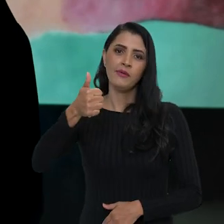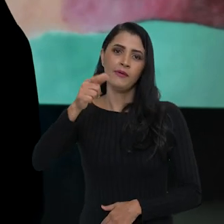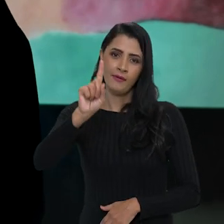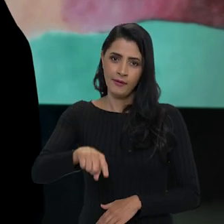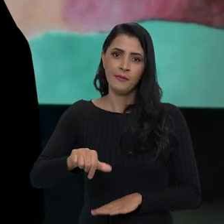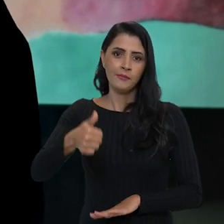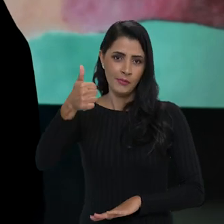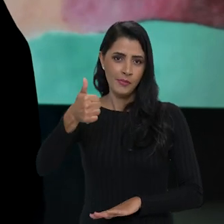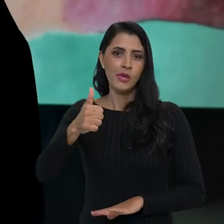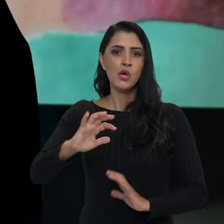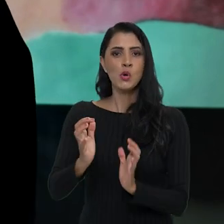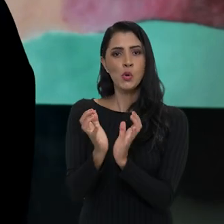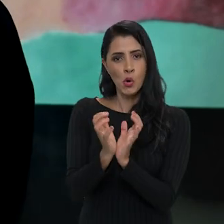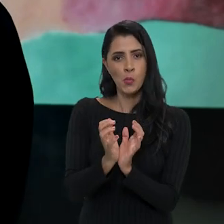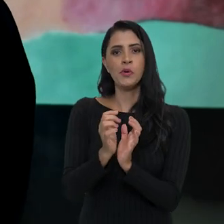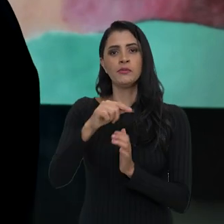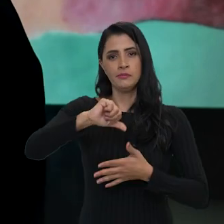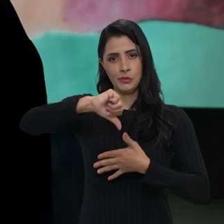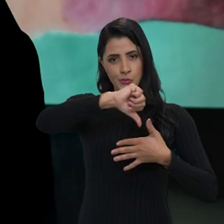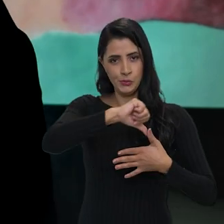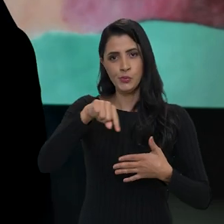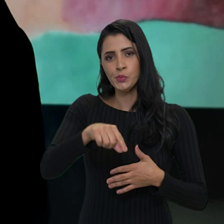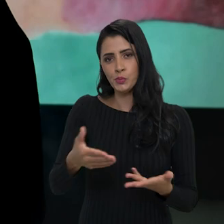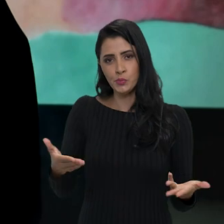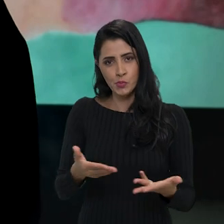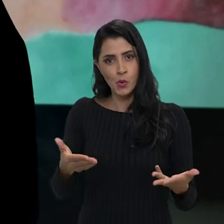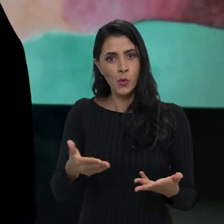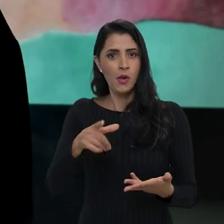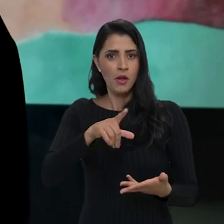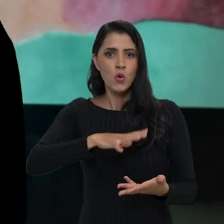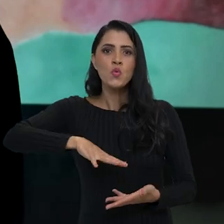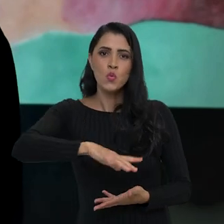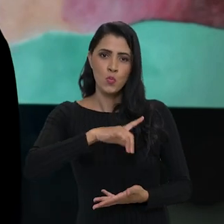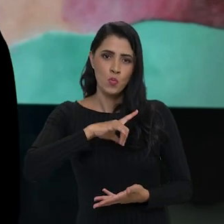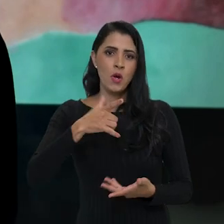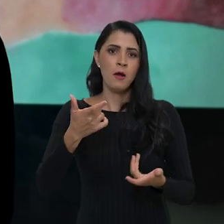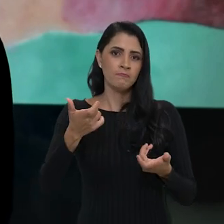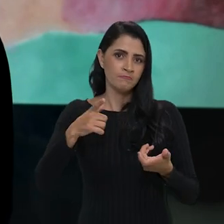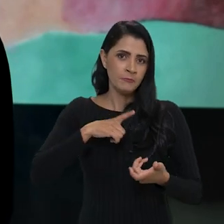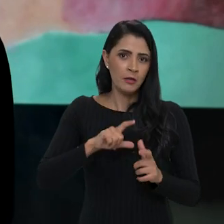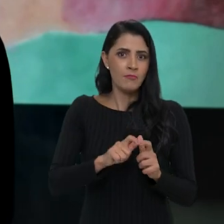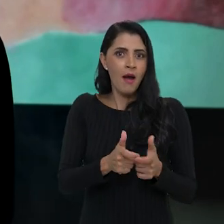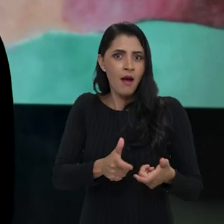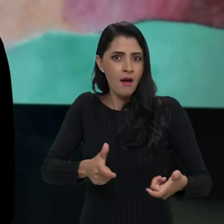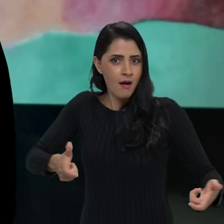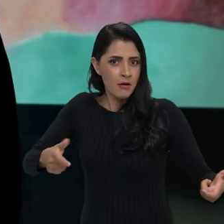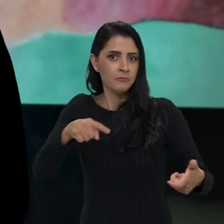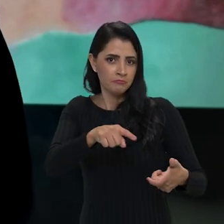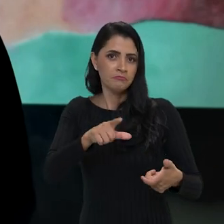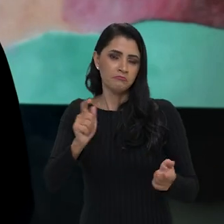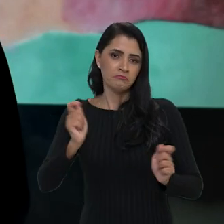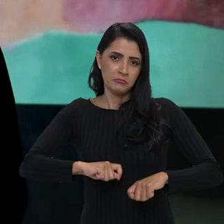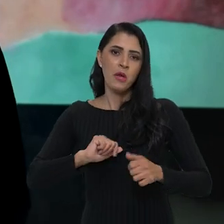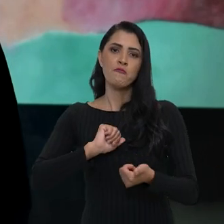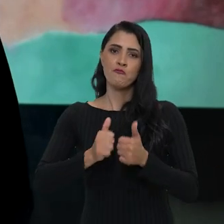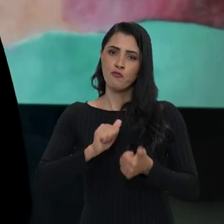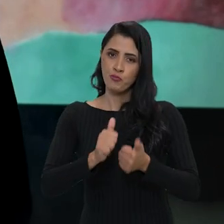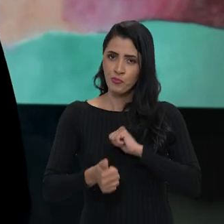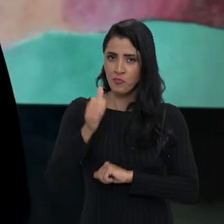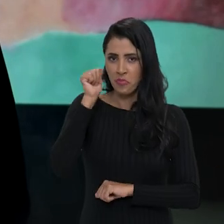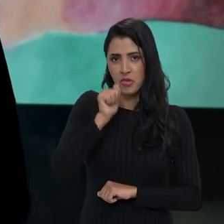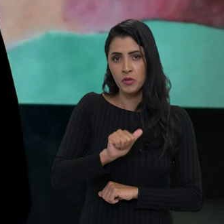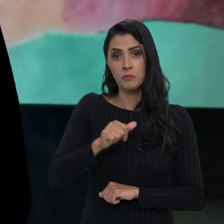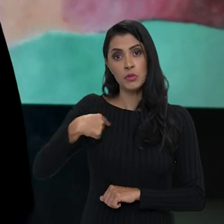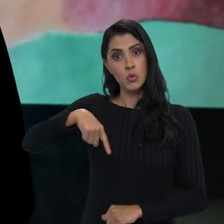Copa do Mundo na América do Sul. É uma região que tem um campo de crescimento grande para o